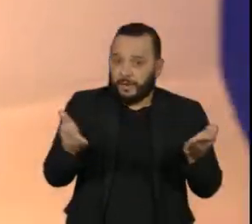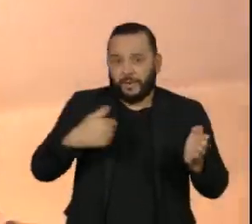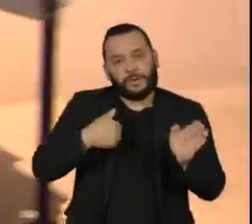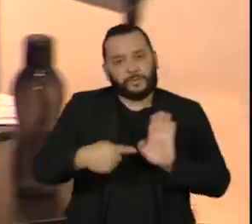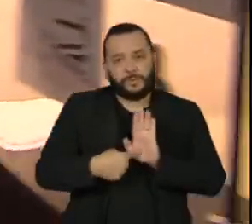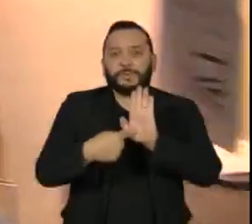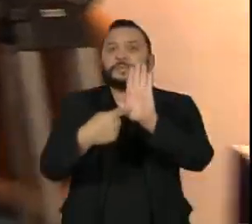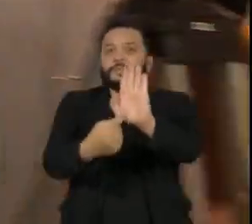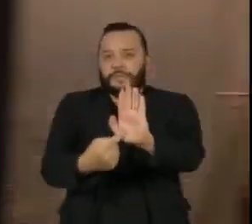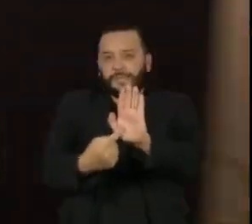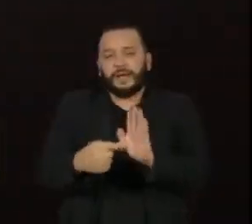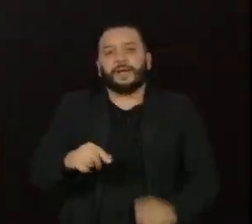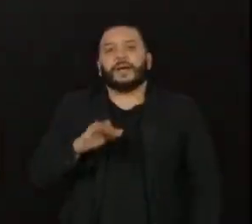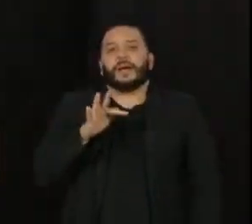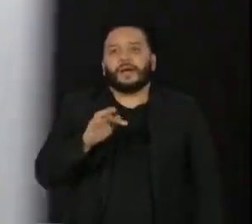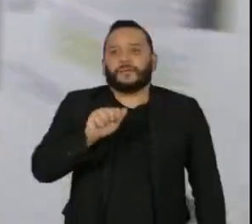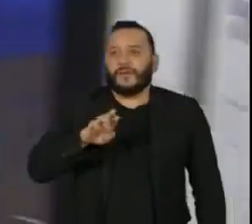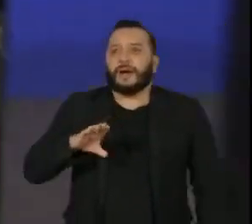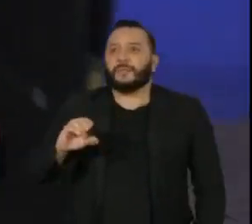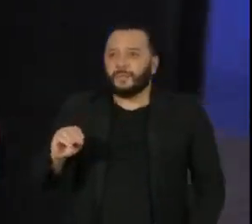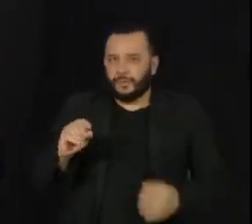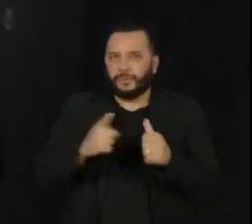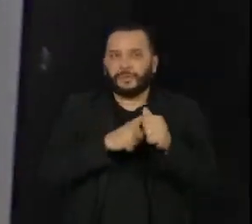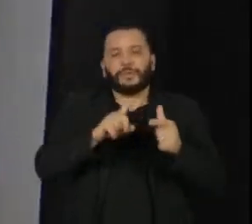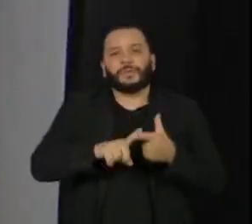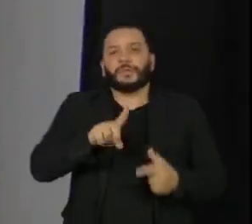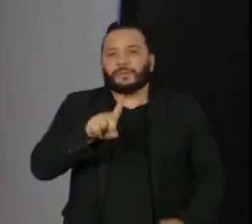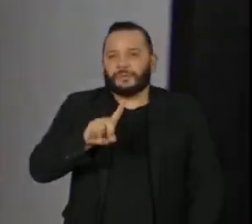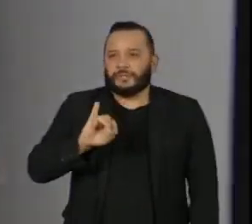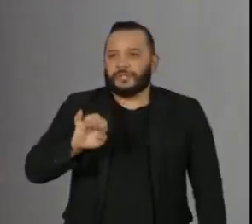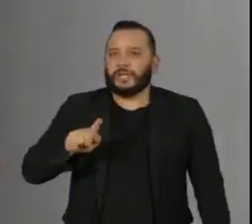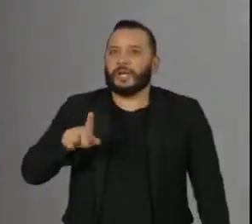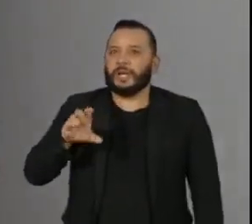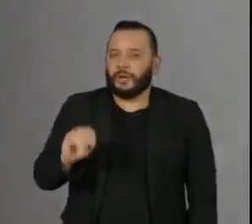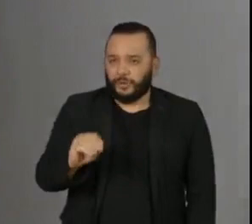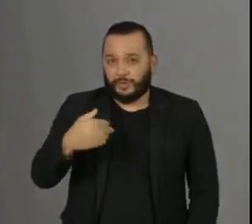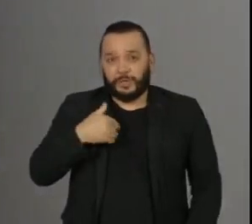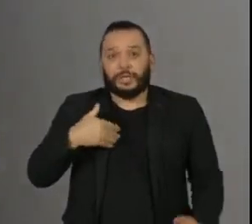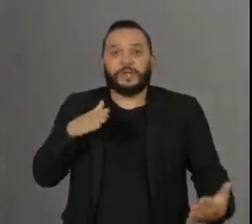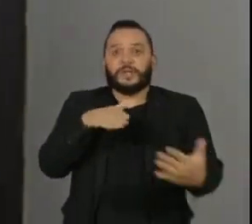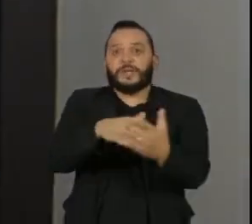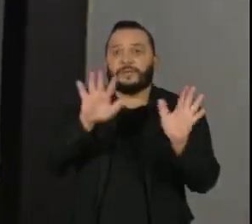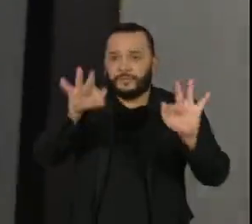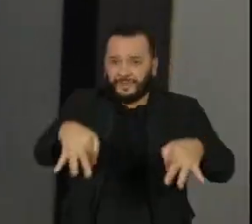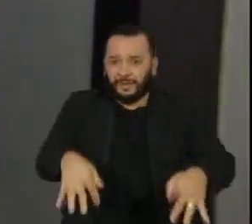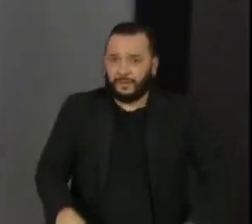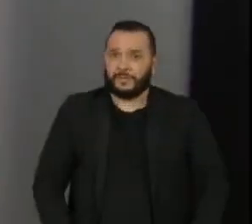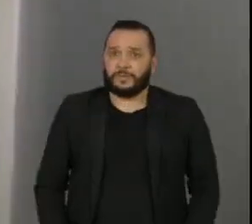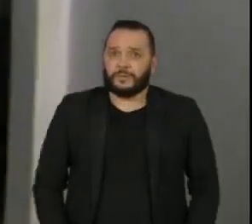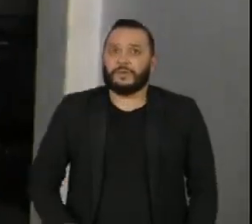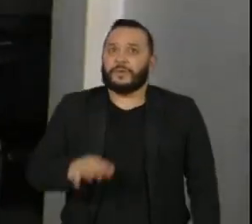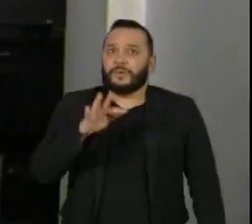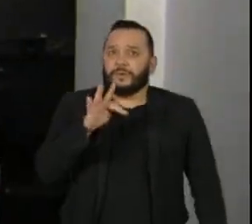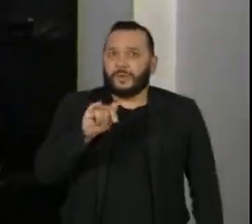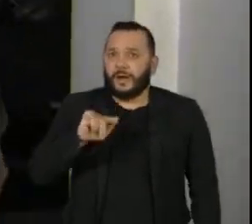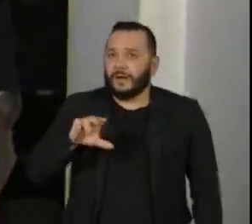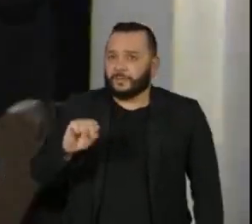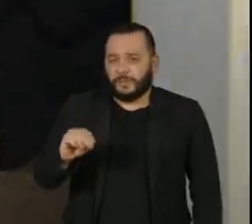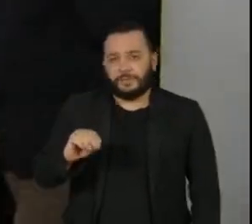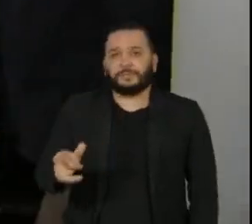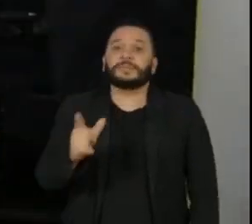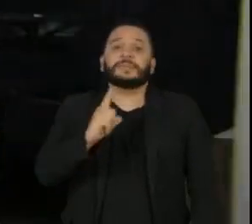o Fábio e o Diego. A gente vem aqui pro fundo do nosso estúdio porque o Fábio e o Diego